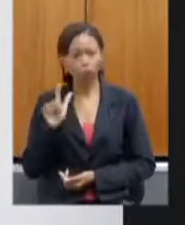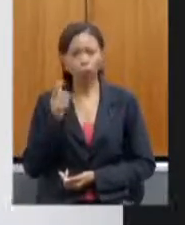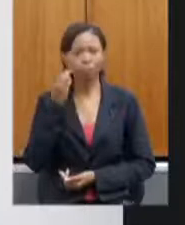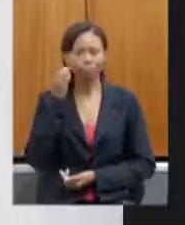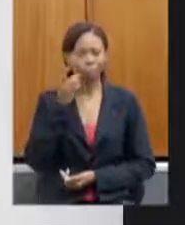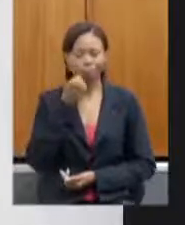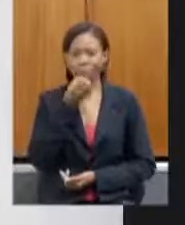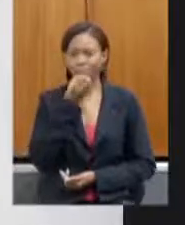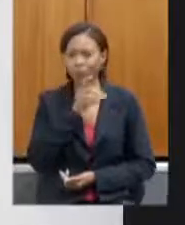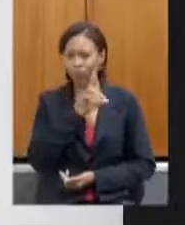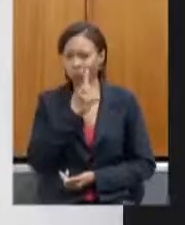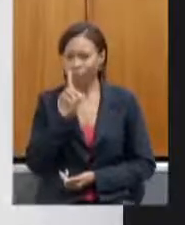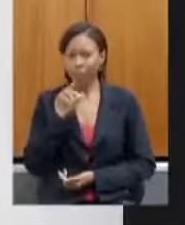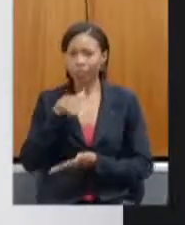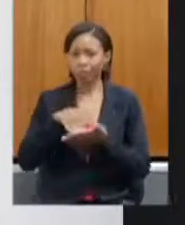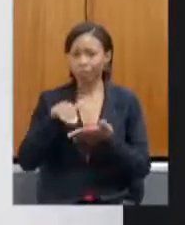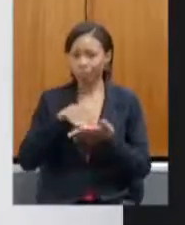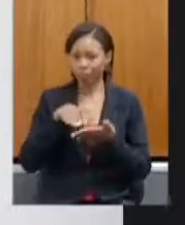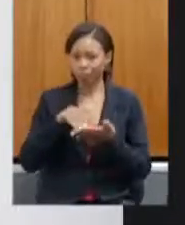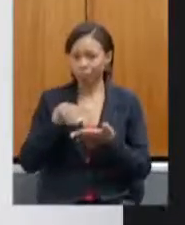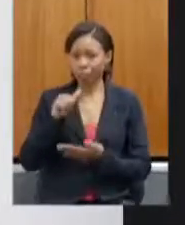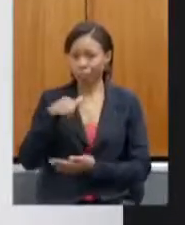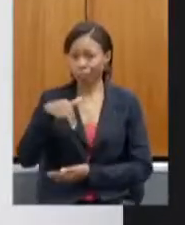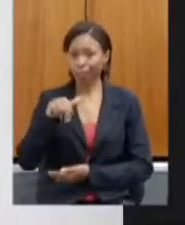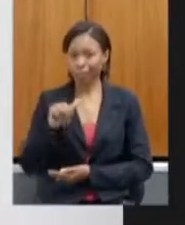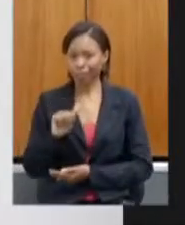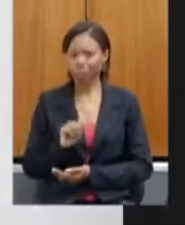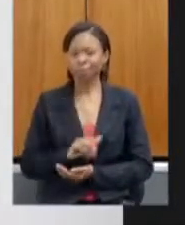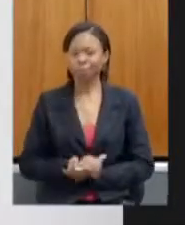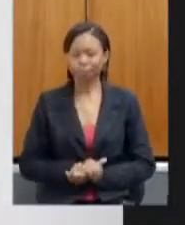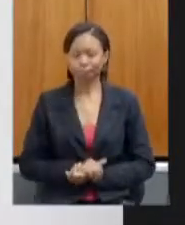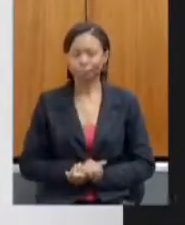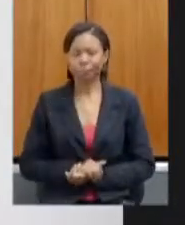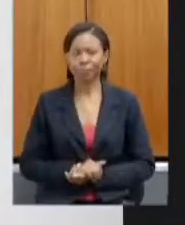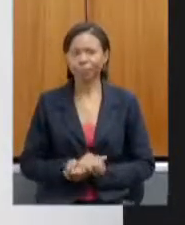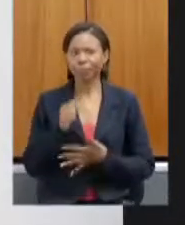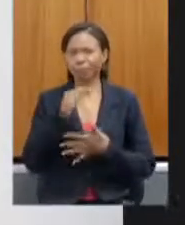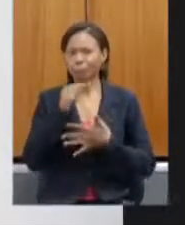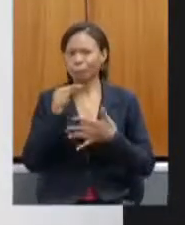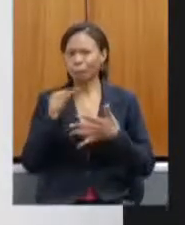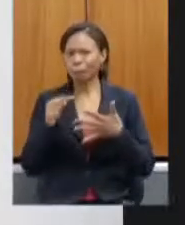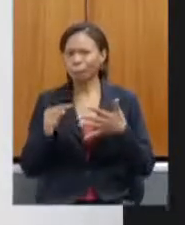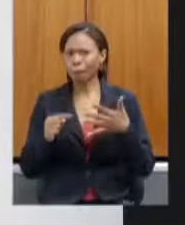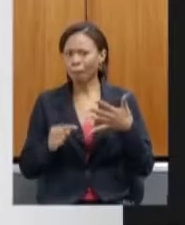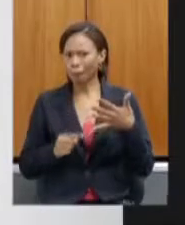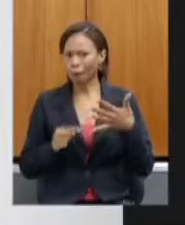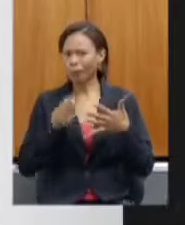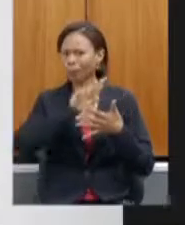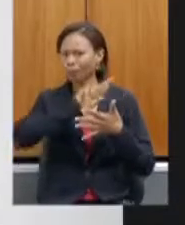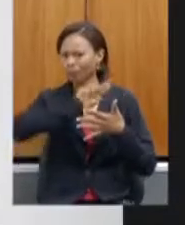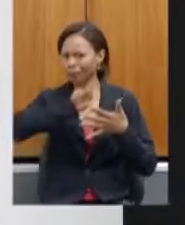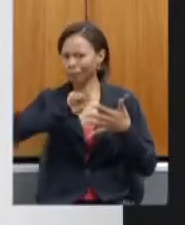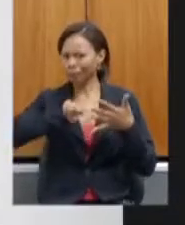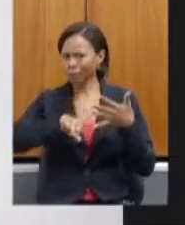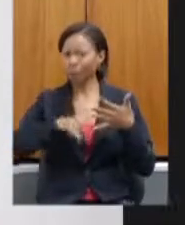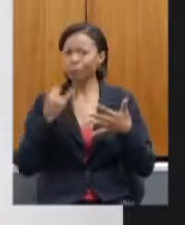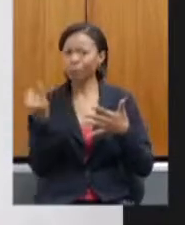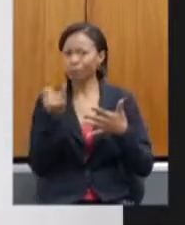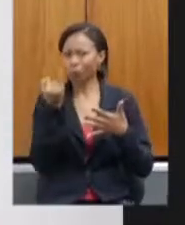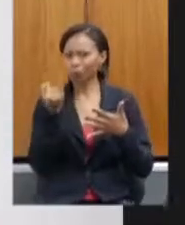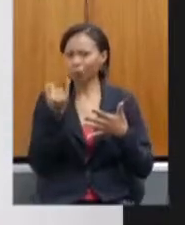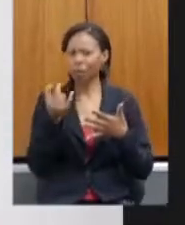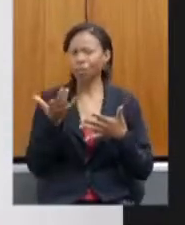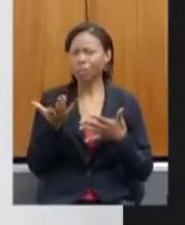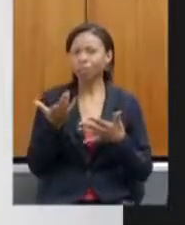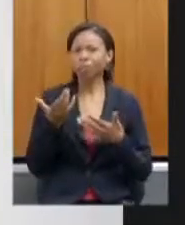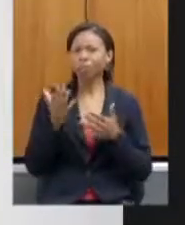bom dia, secretária Ana. São muitas questões importantes que foram levantadas na exposição inicial,